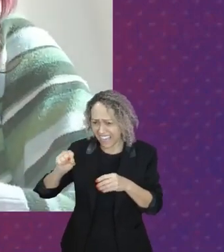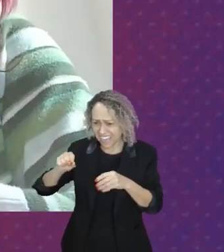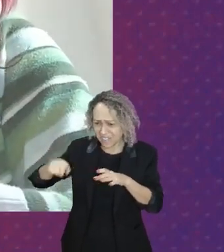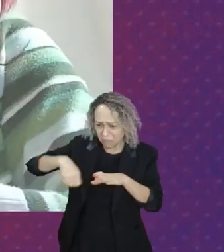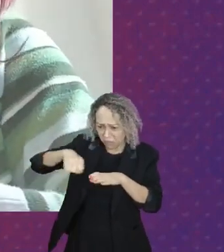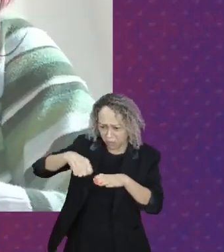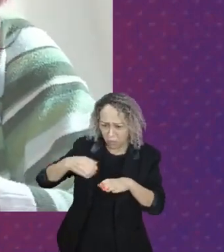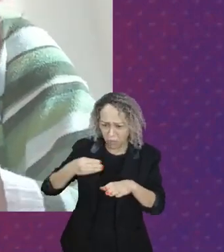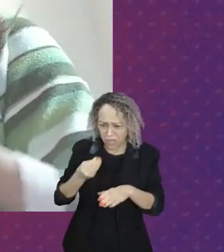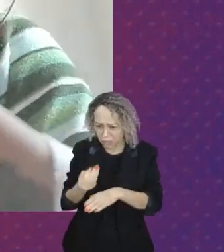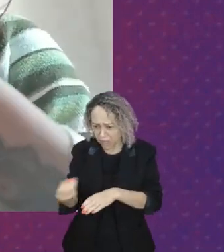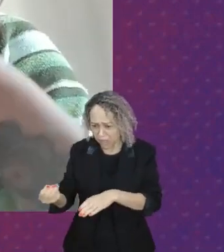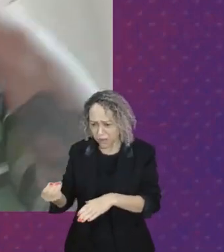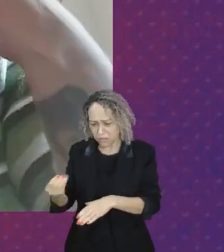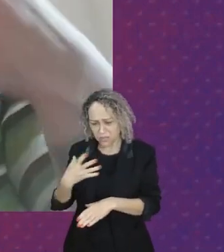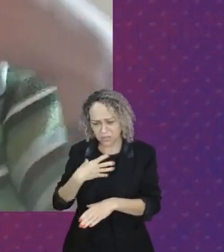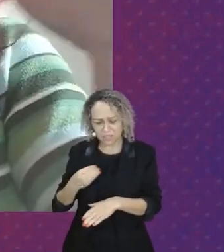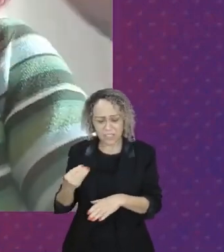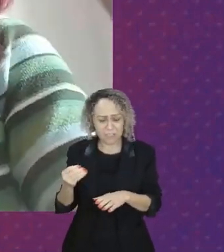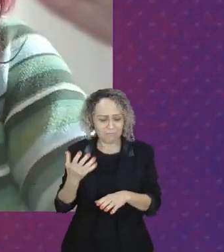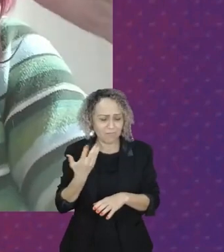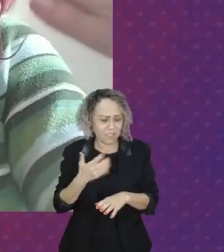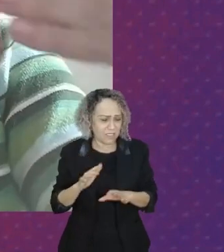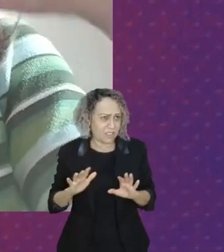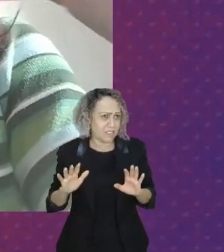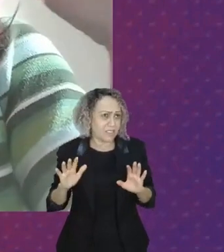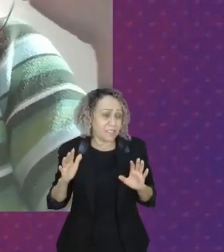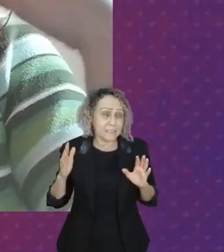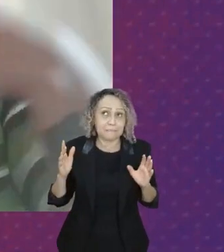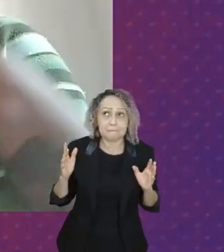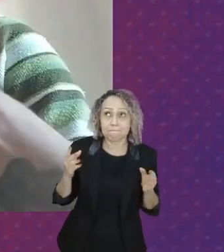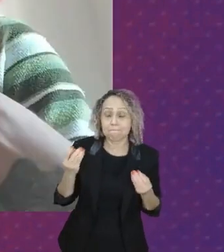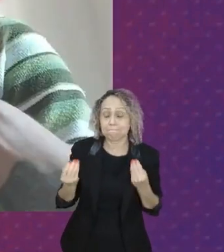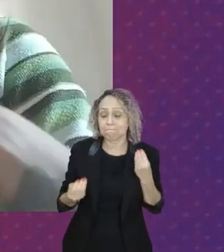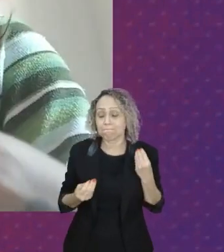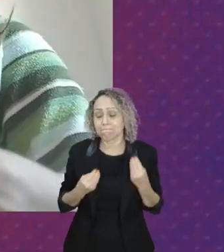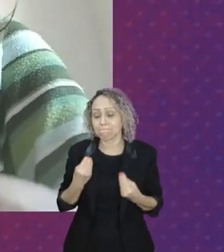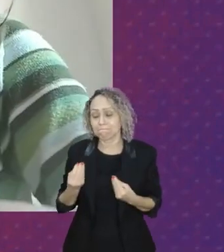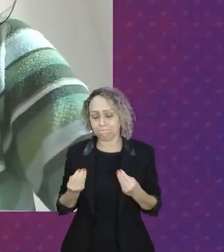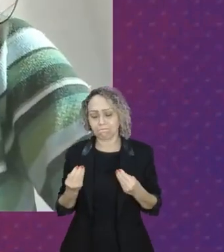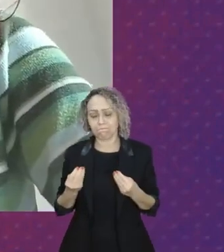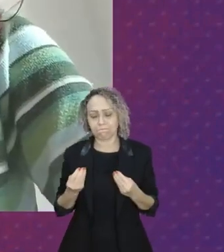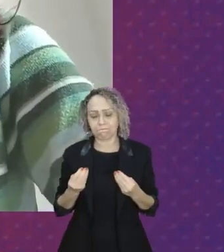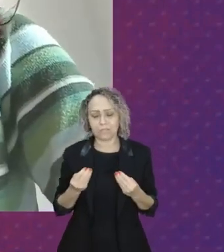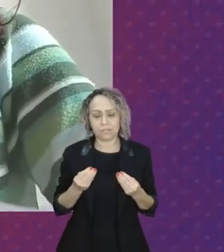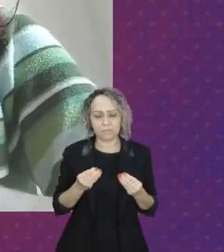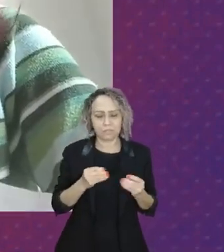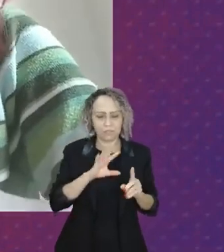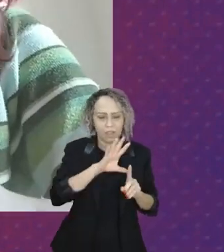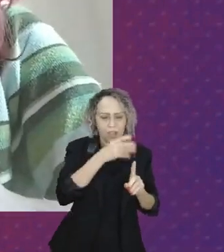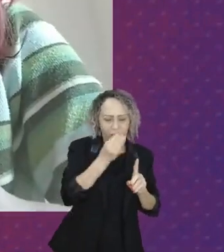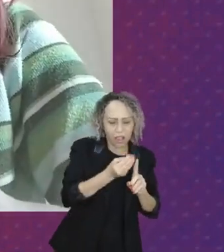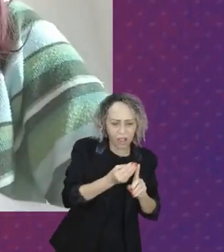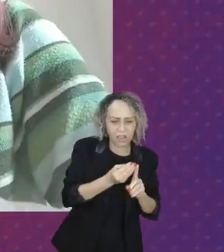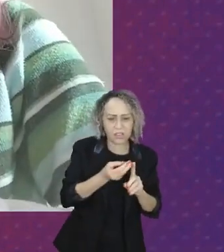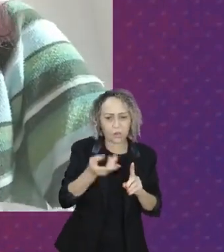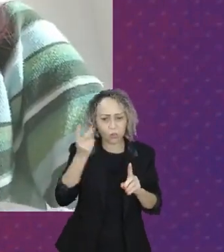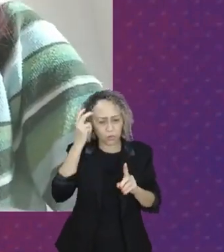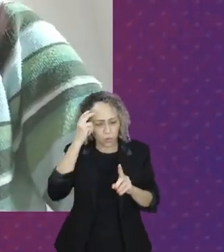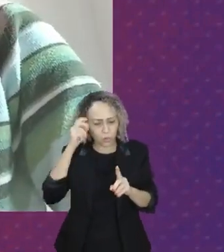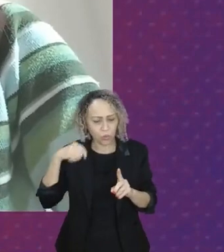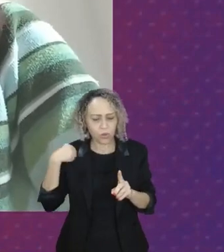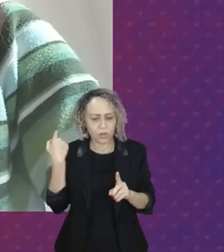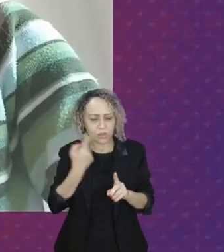gente mesma. E acesso à cultura e à arte são pontos em que